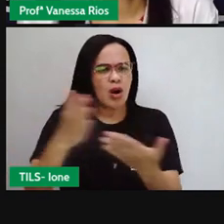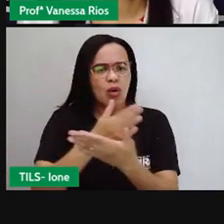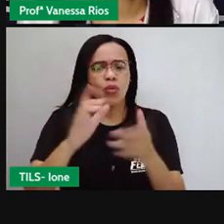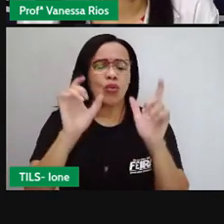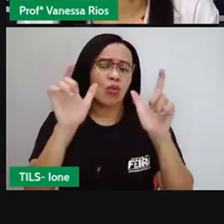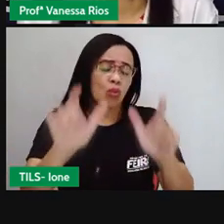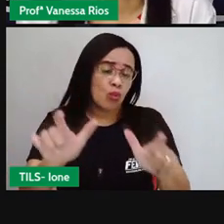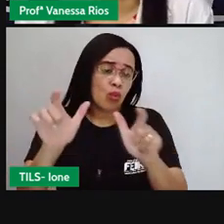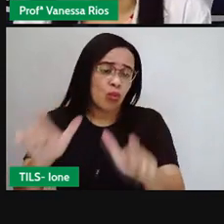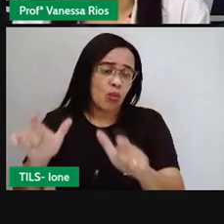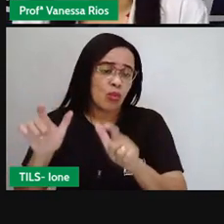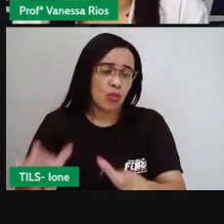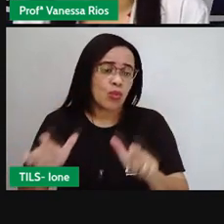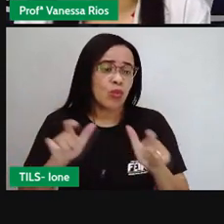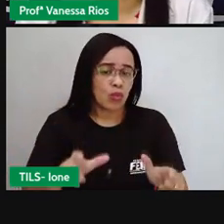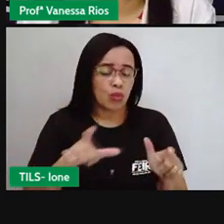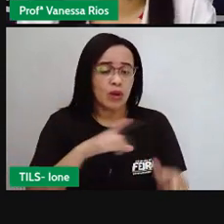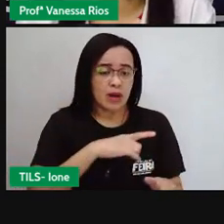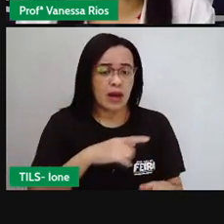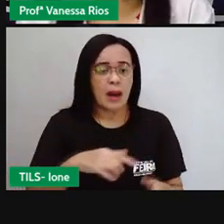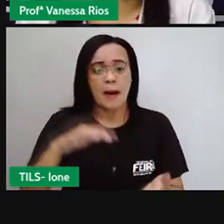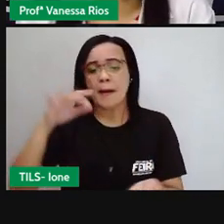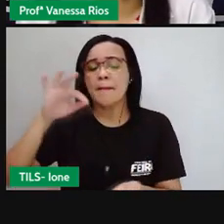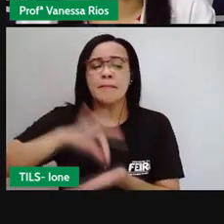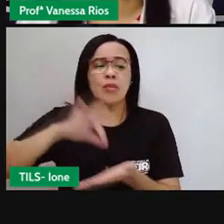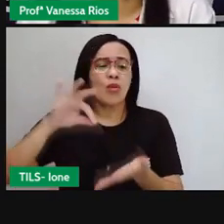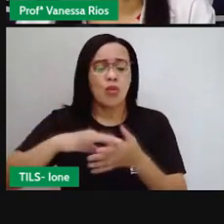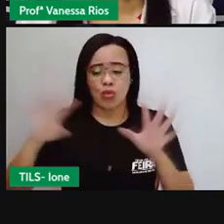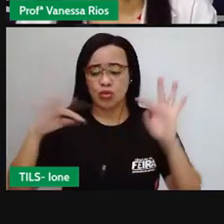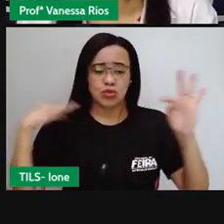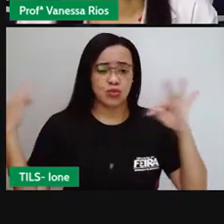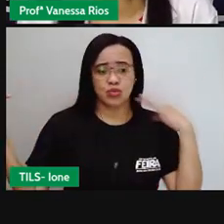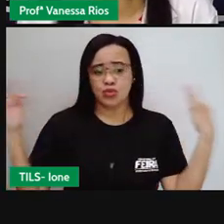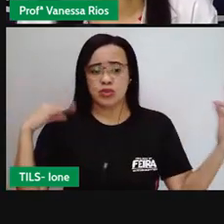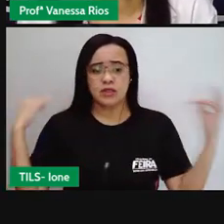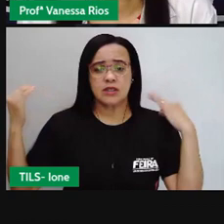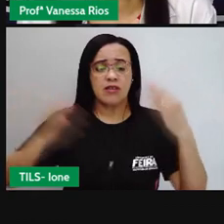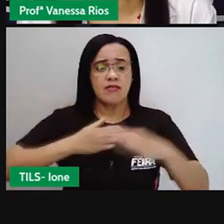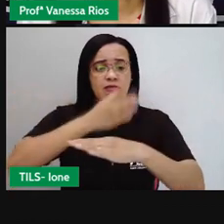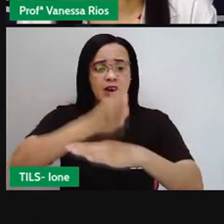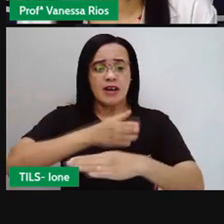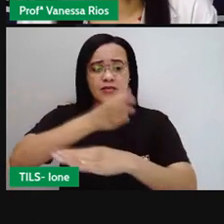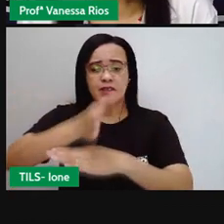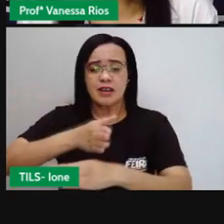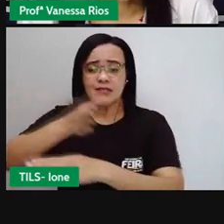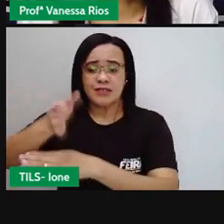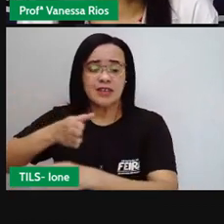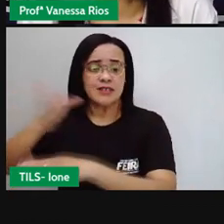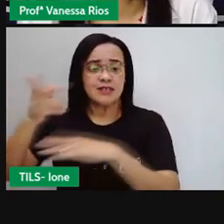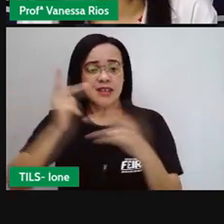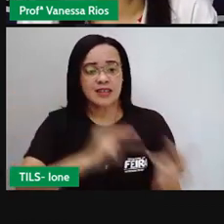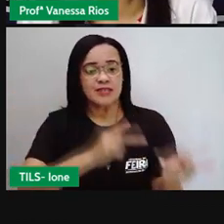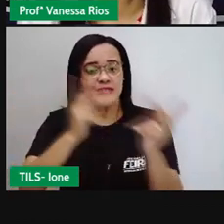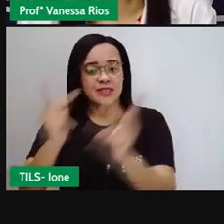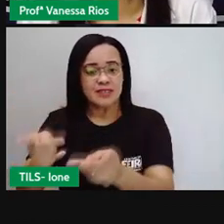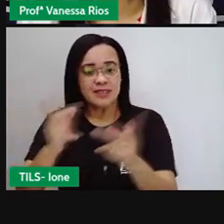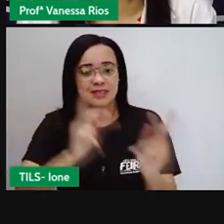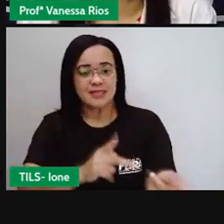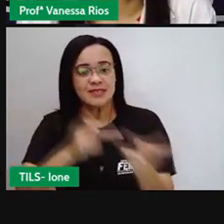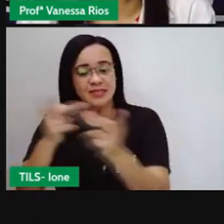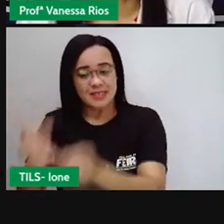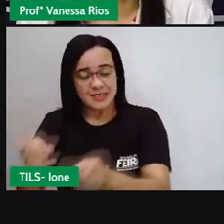pontos turísticos. O que é são pontos turísticos, né? Pontos que são destacados na cidade de Salvador.